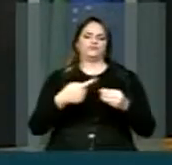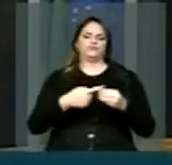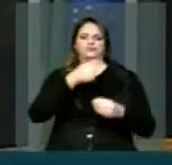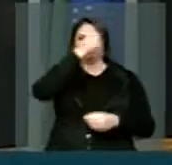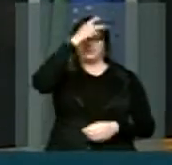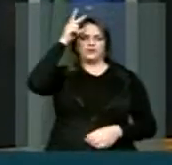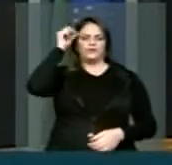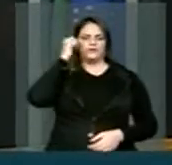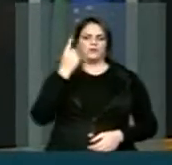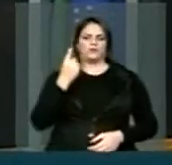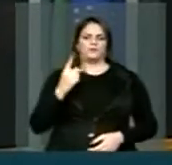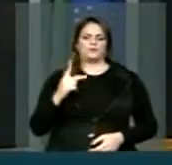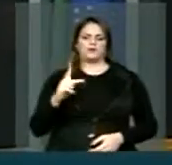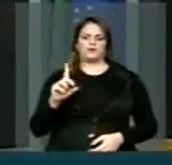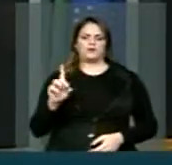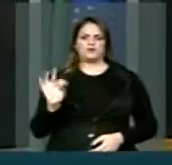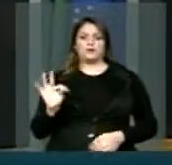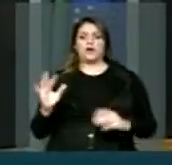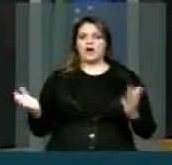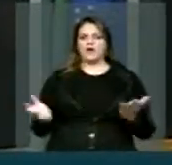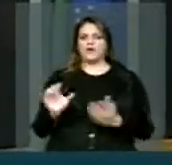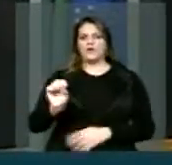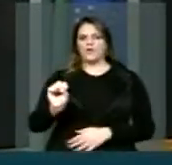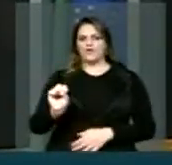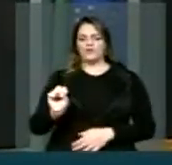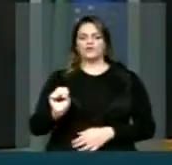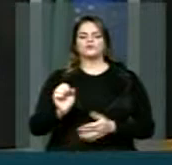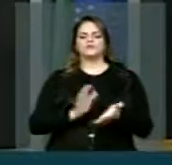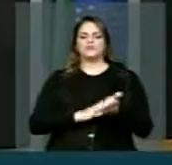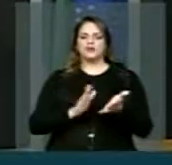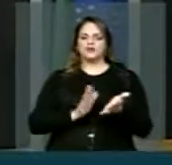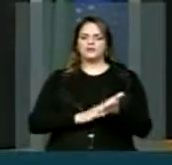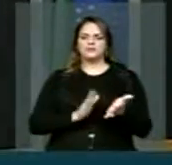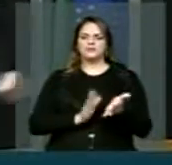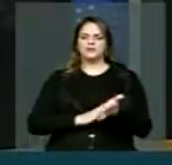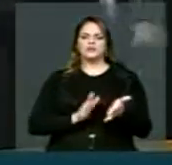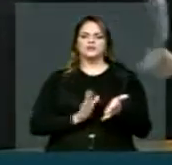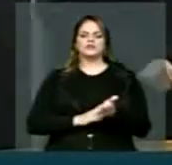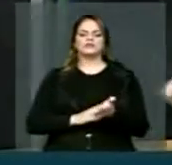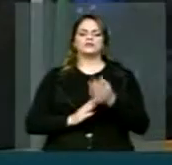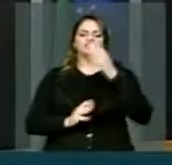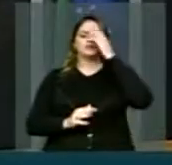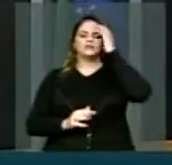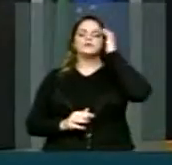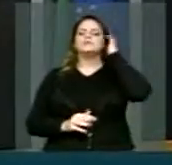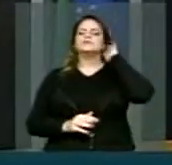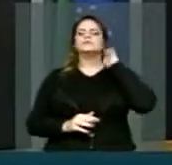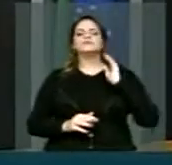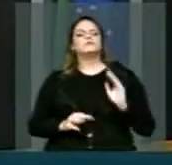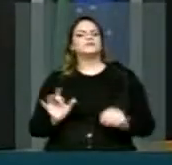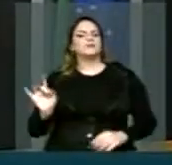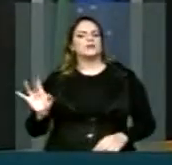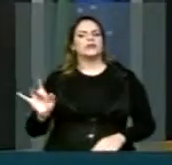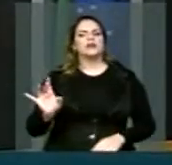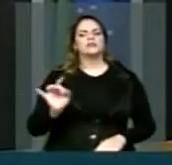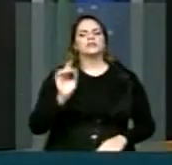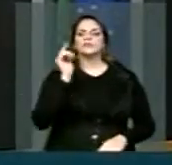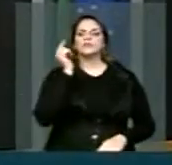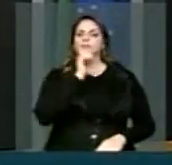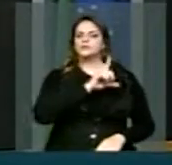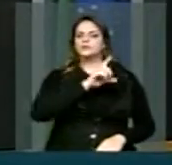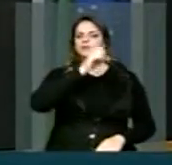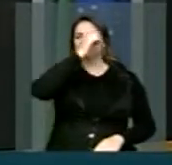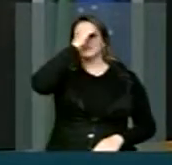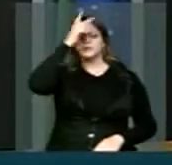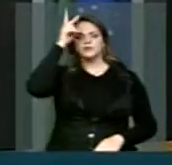prefeituras. Então, parabenizar Nozinho Correia em Liares, parabenizar Marcelo Coelho em